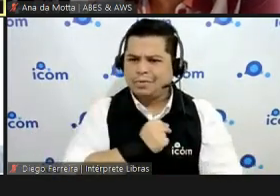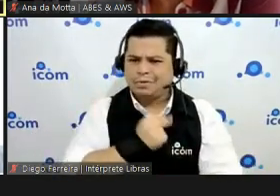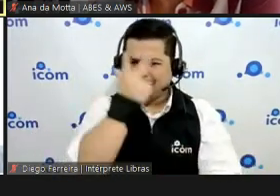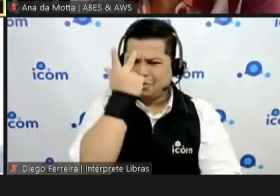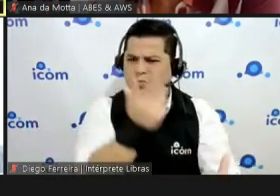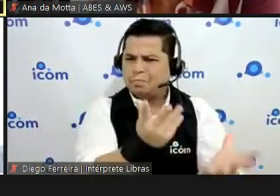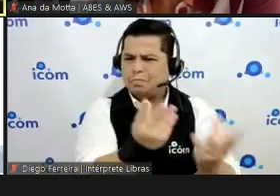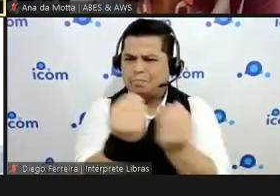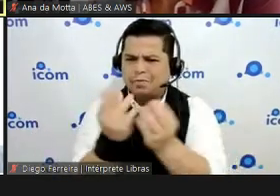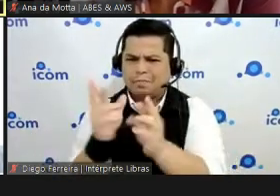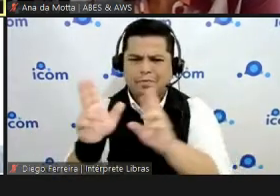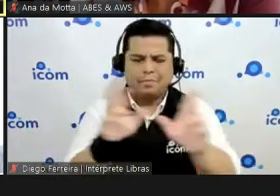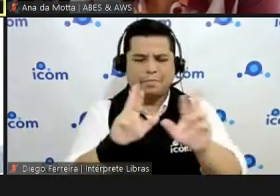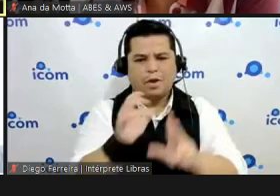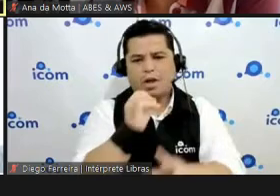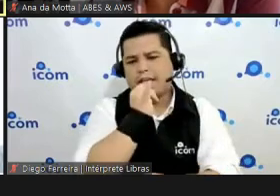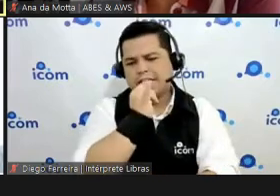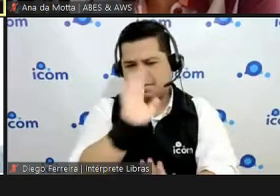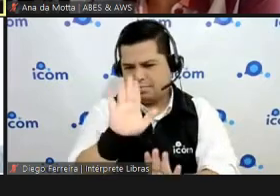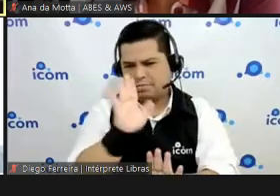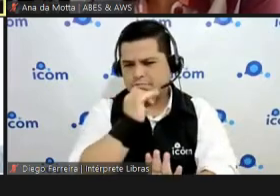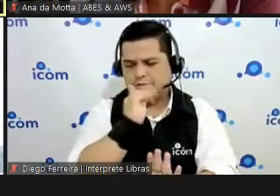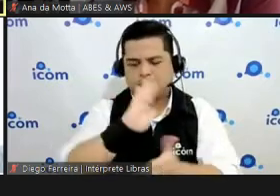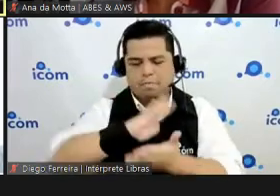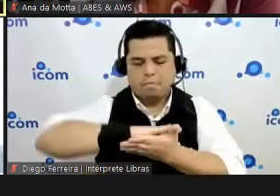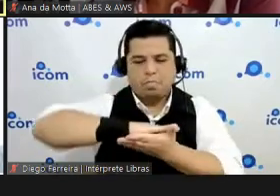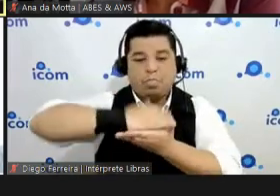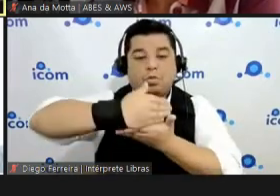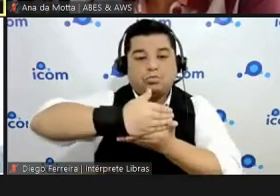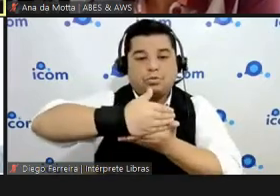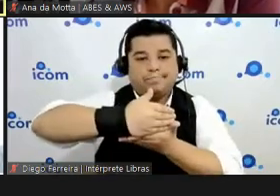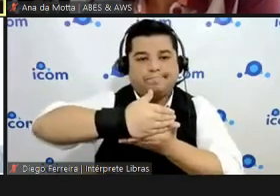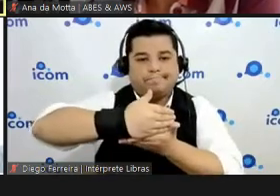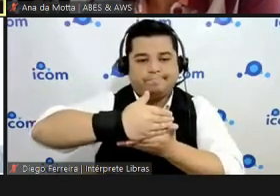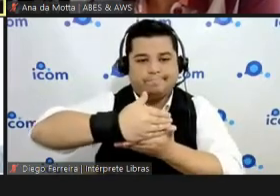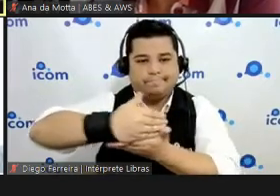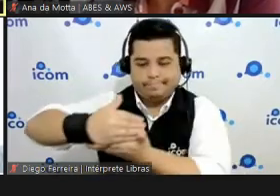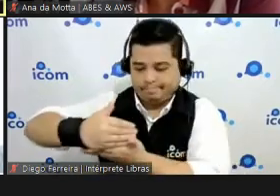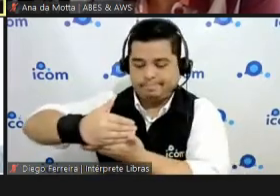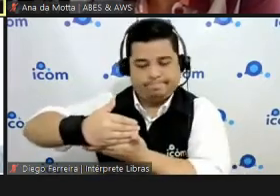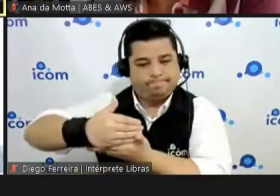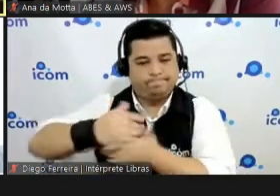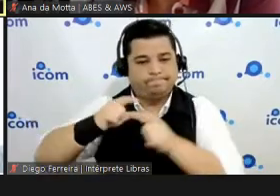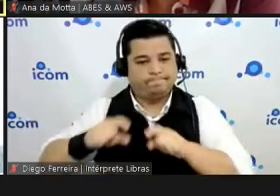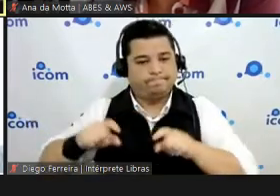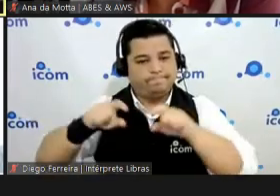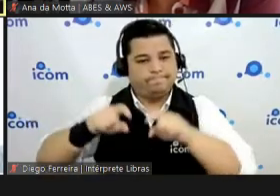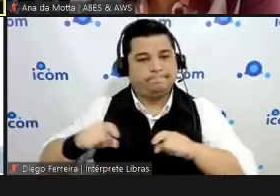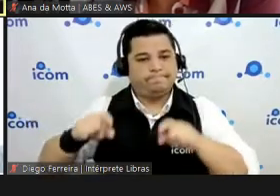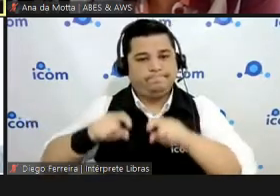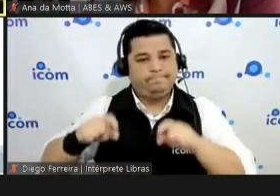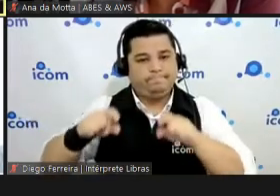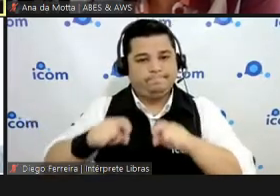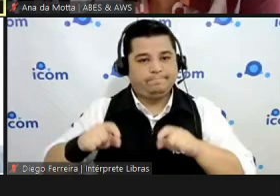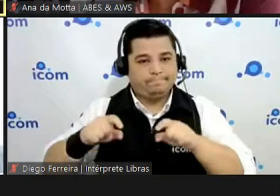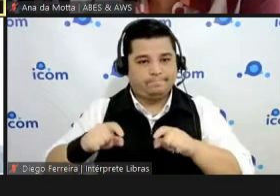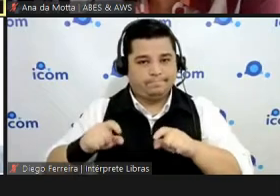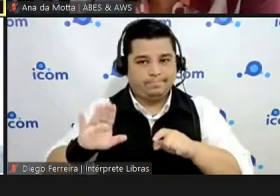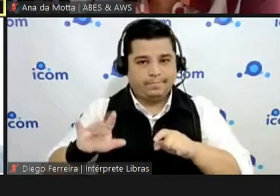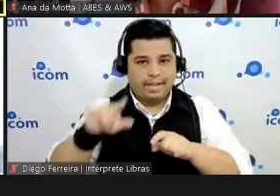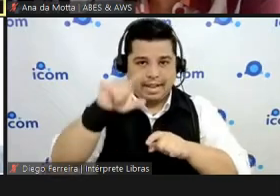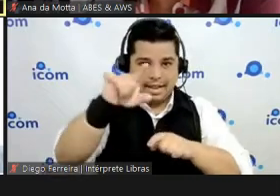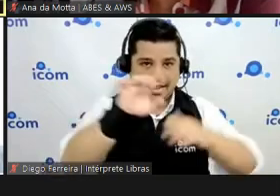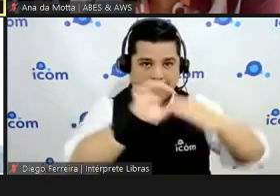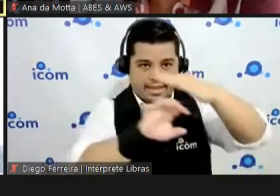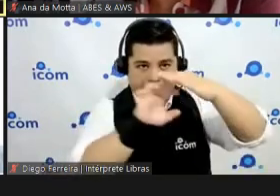um exemplo aqui do nosso notebook, né? O nosso notebook não foi nenhum, não que não tenha sido uma empresa boa que tenha